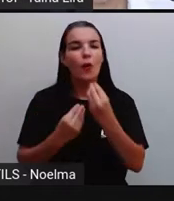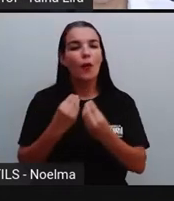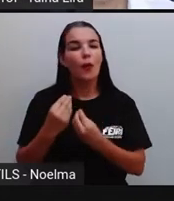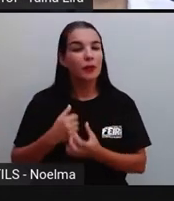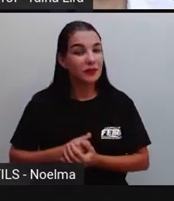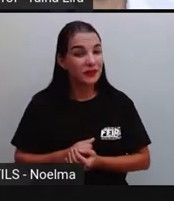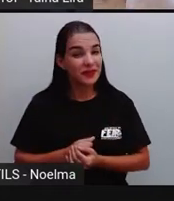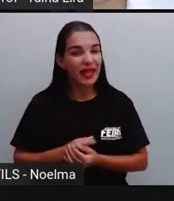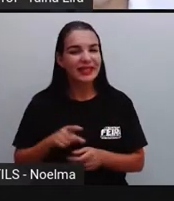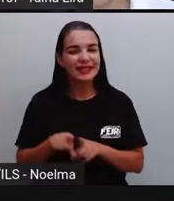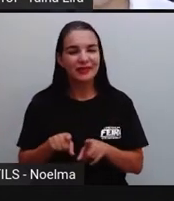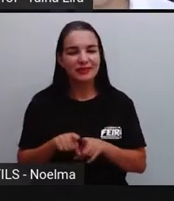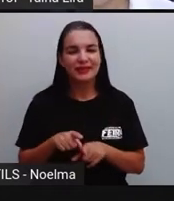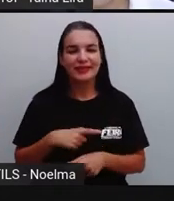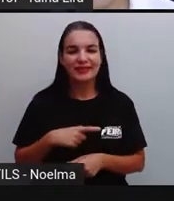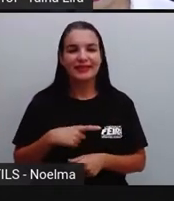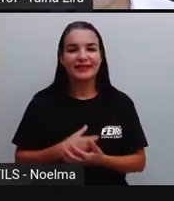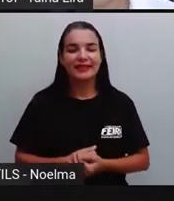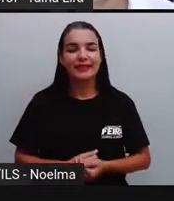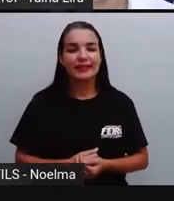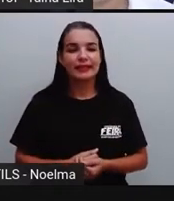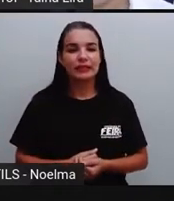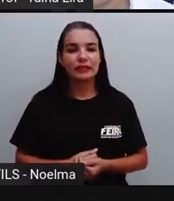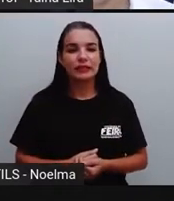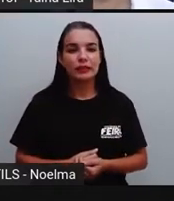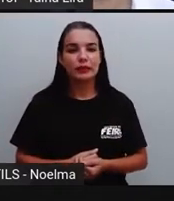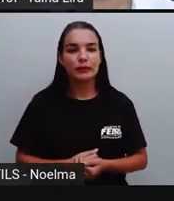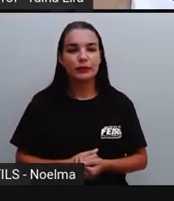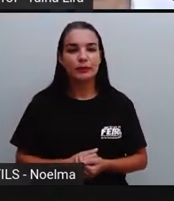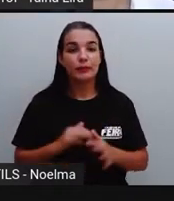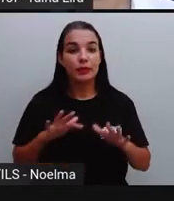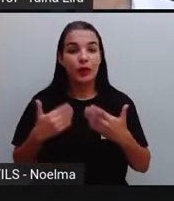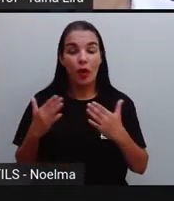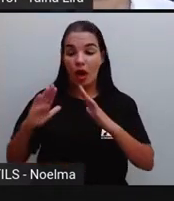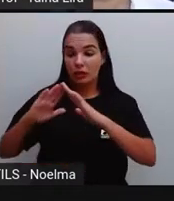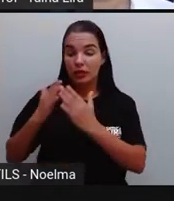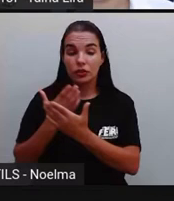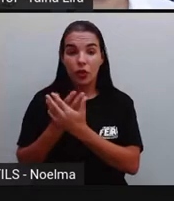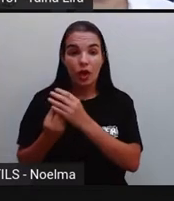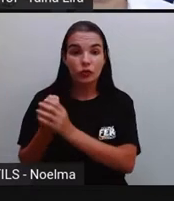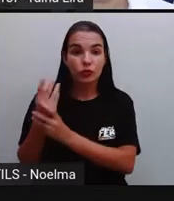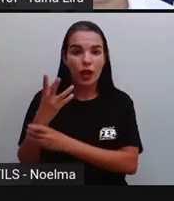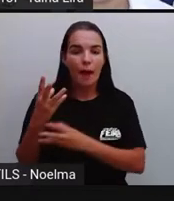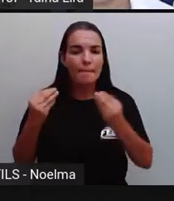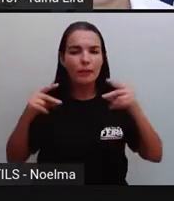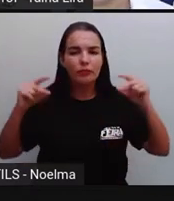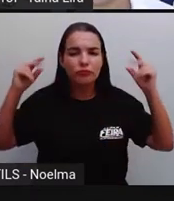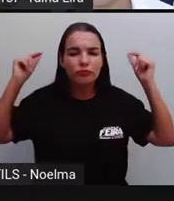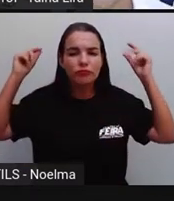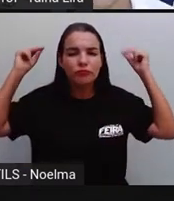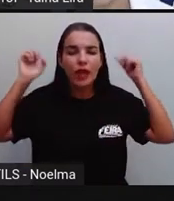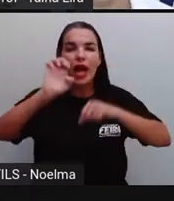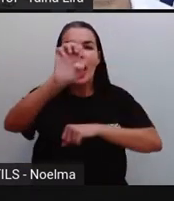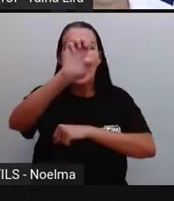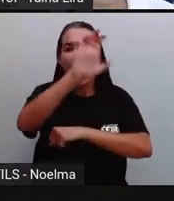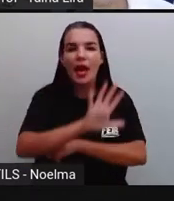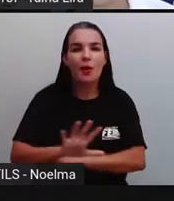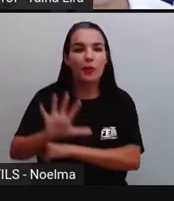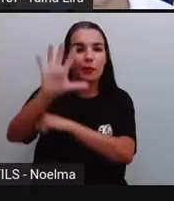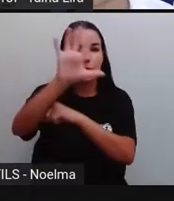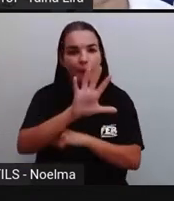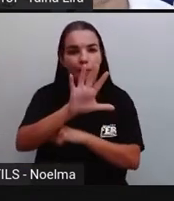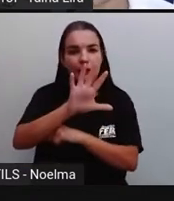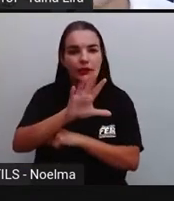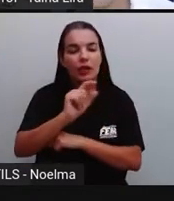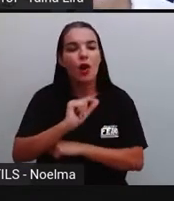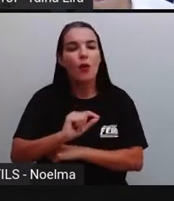aprendendo, a gente ensina o que a gente já sabe. Então, ó, as escolas surgiram há muito tempo na Europa. E no início